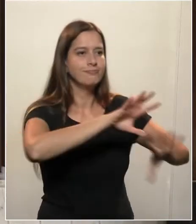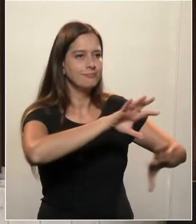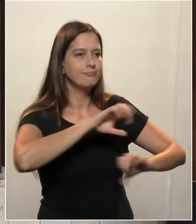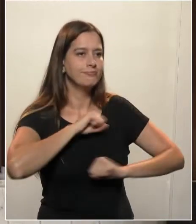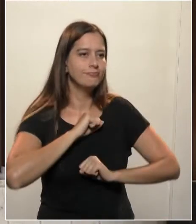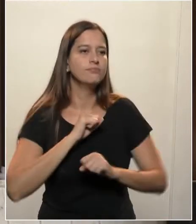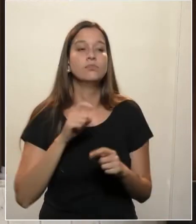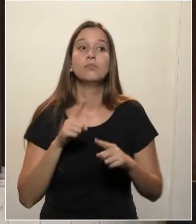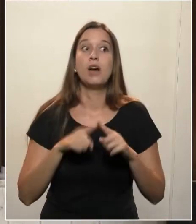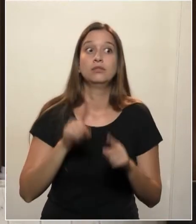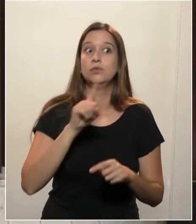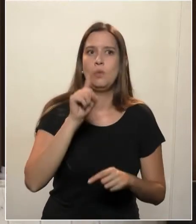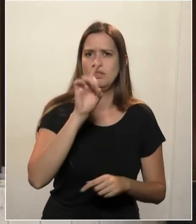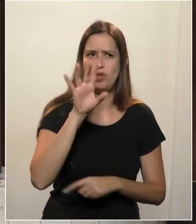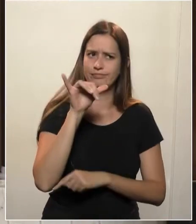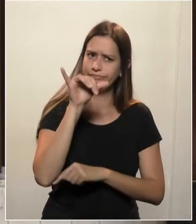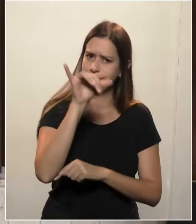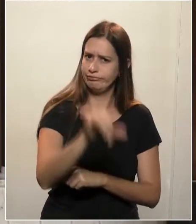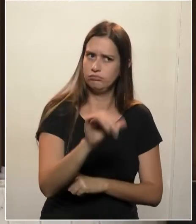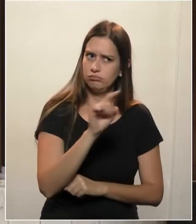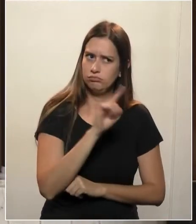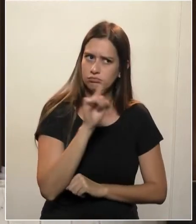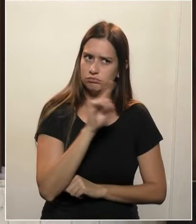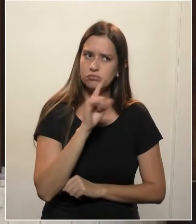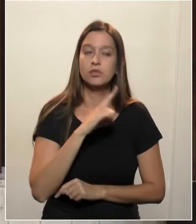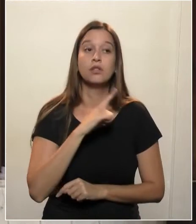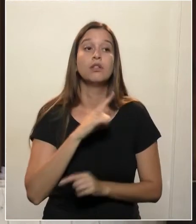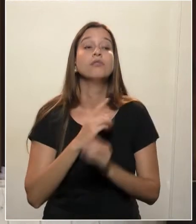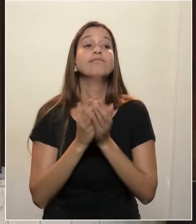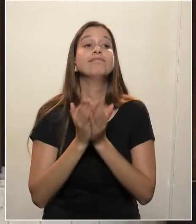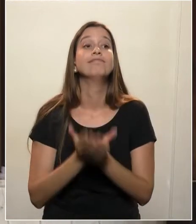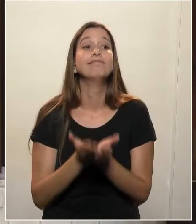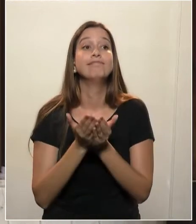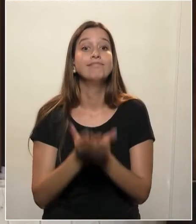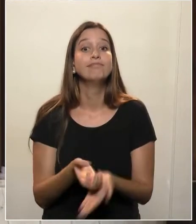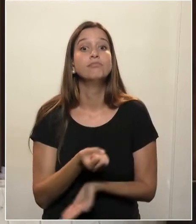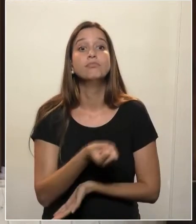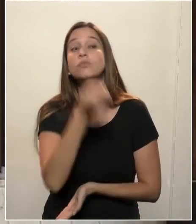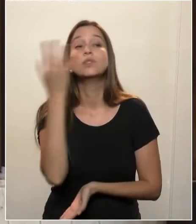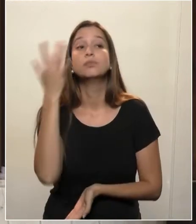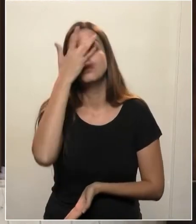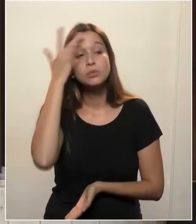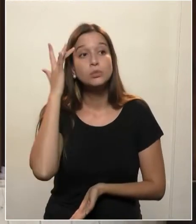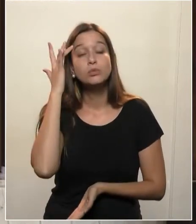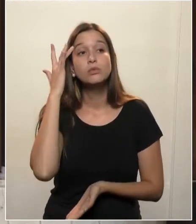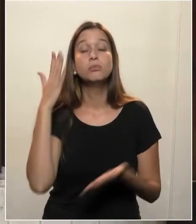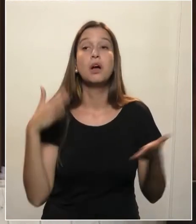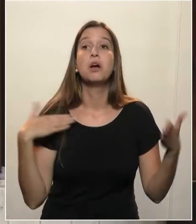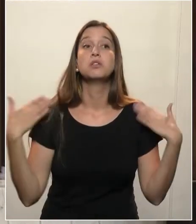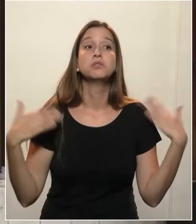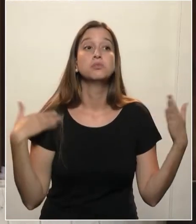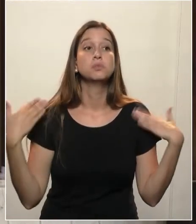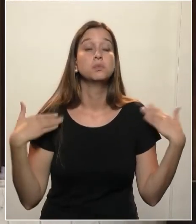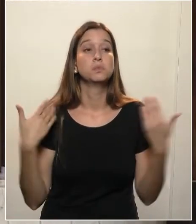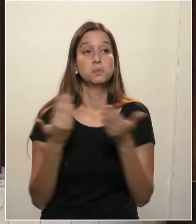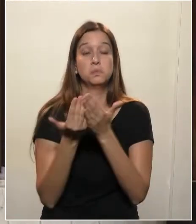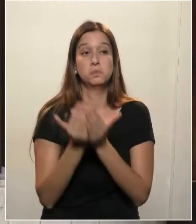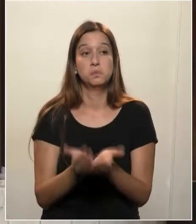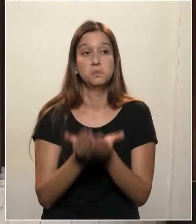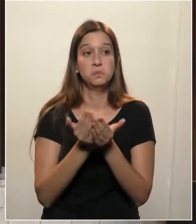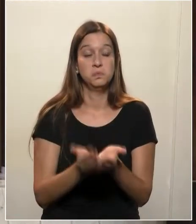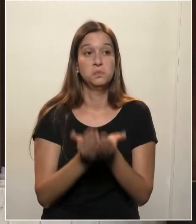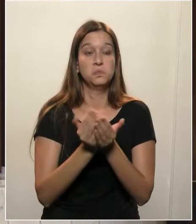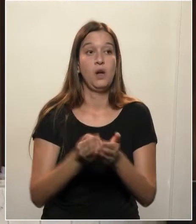aeroportos, mas quantos navios de passageiro, de turismo, que desembarca, gente,